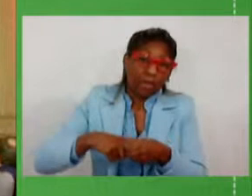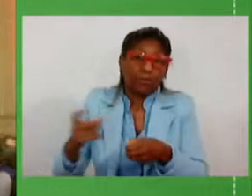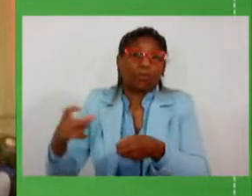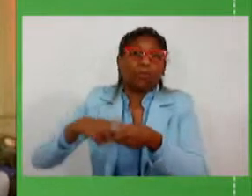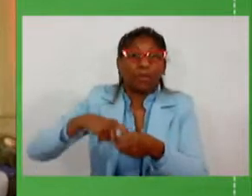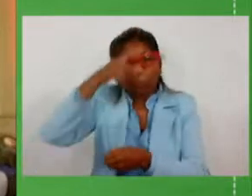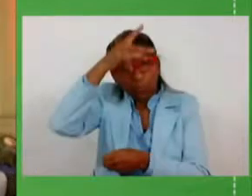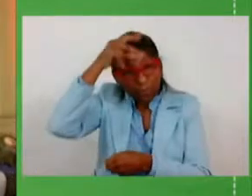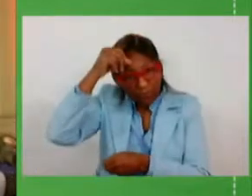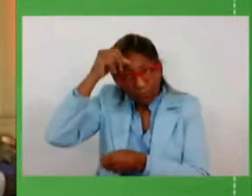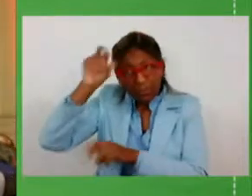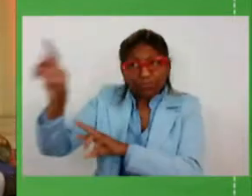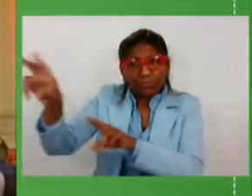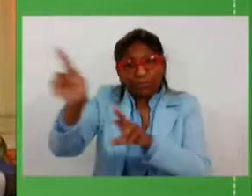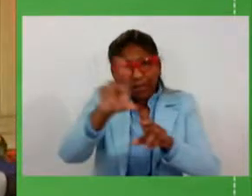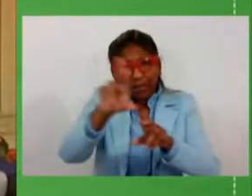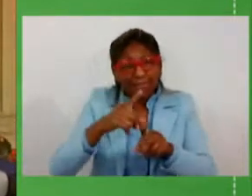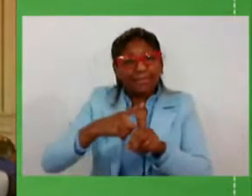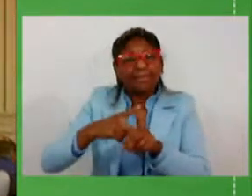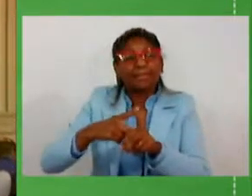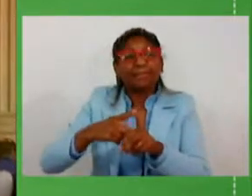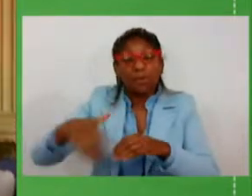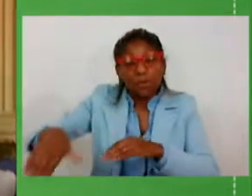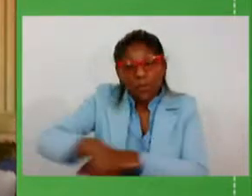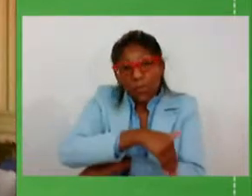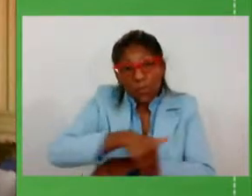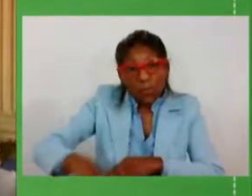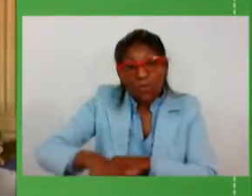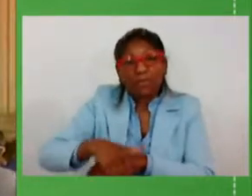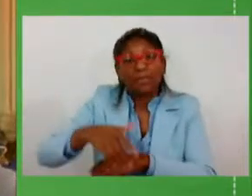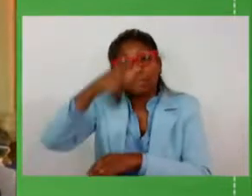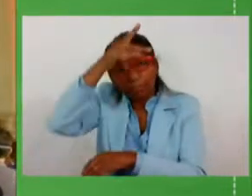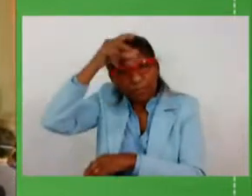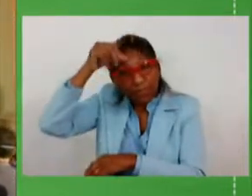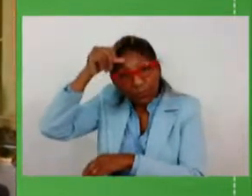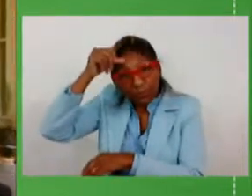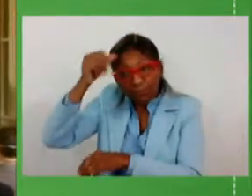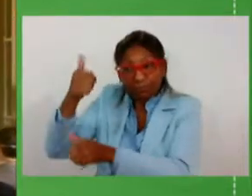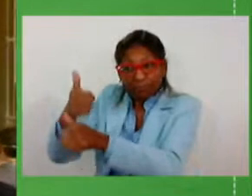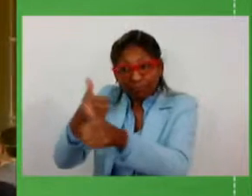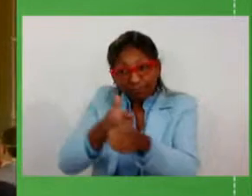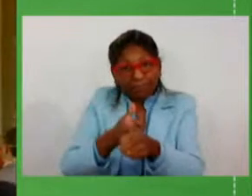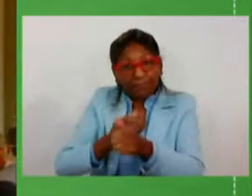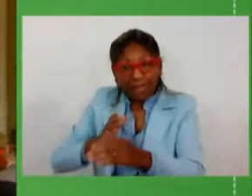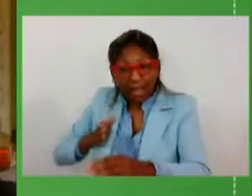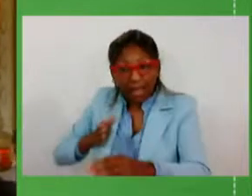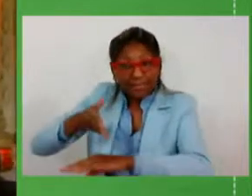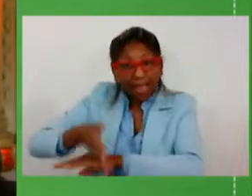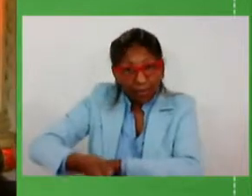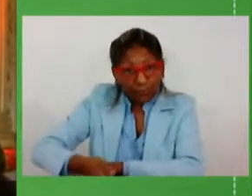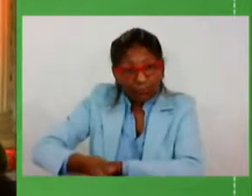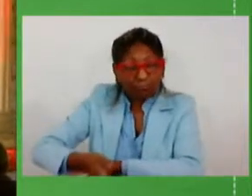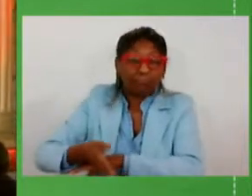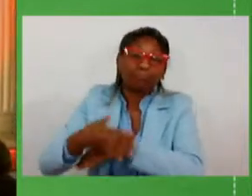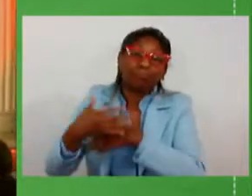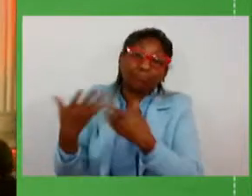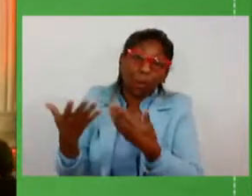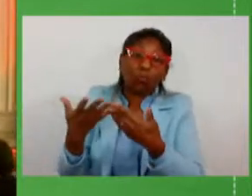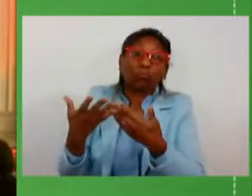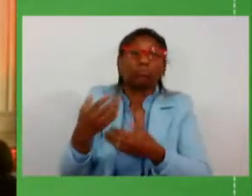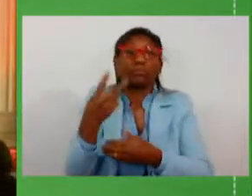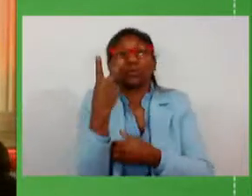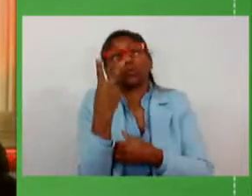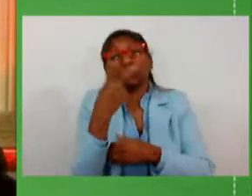também em estradas municipais, garantindo ou acesso municipal, ou garantindo duplicação de uma